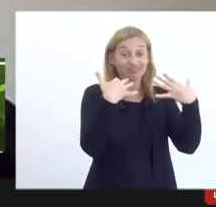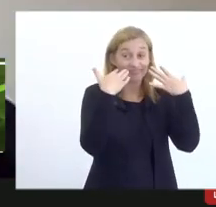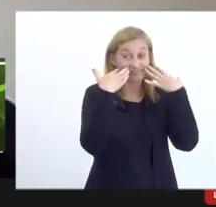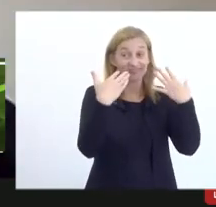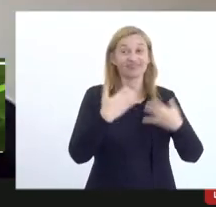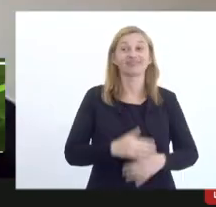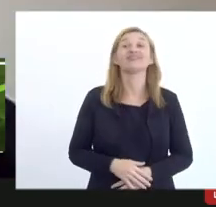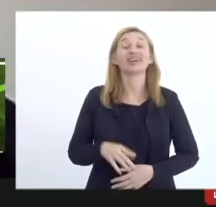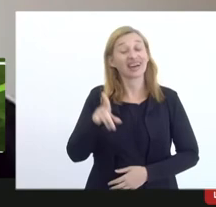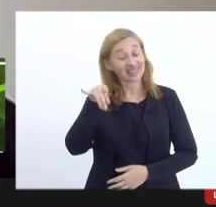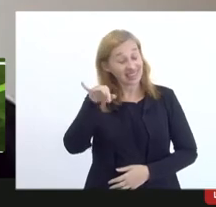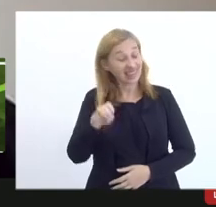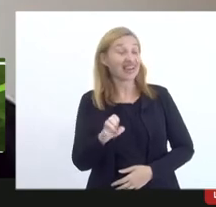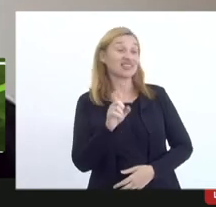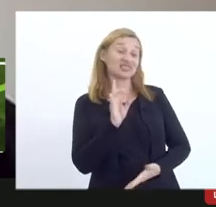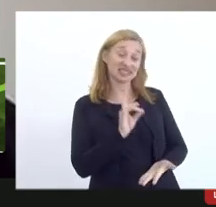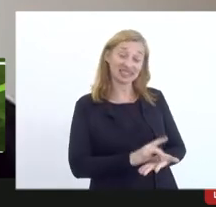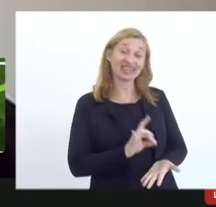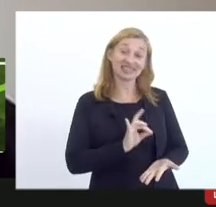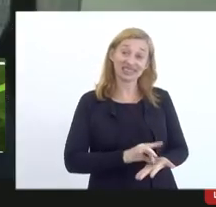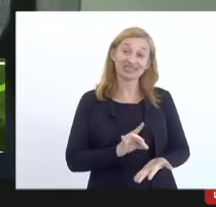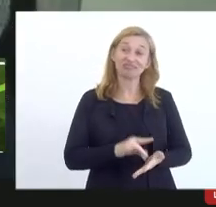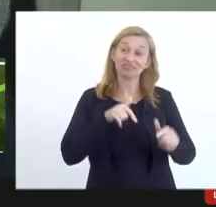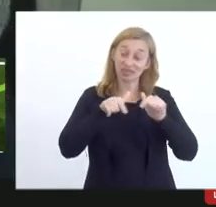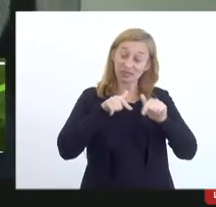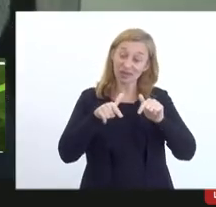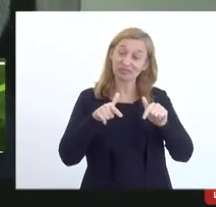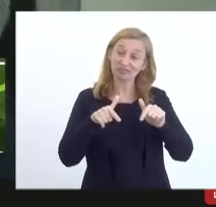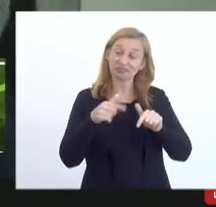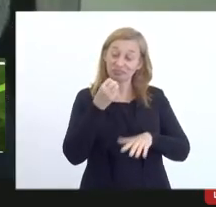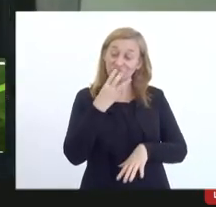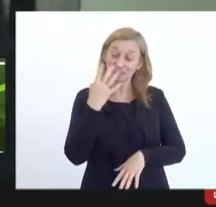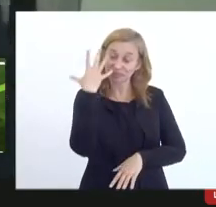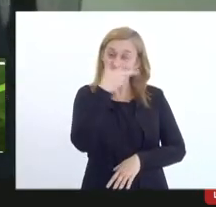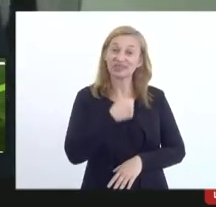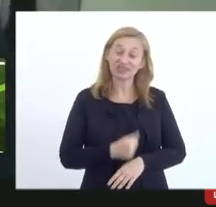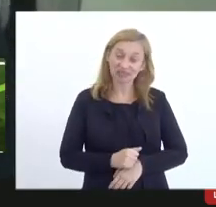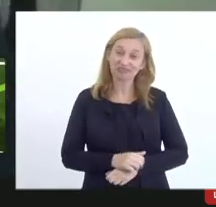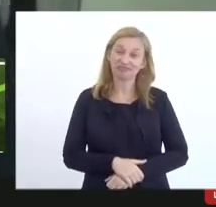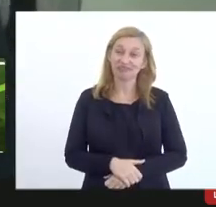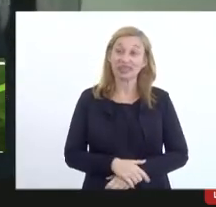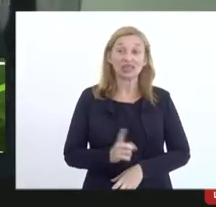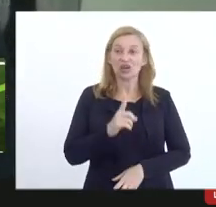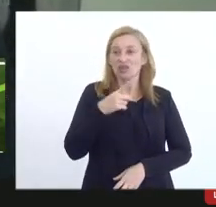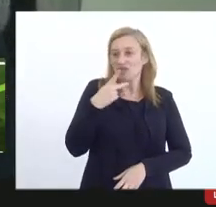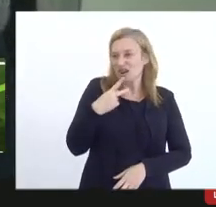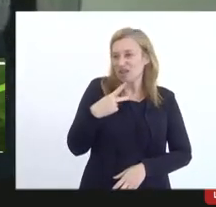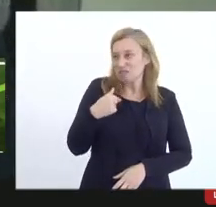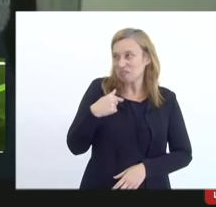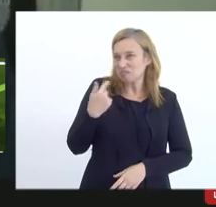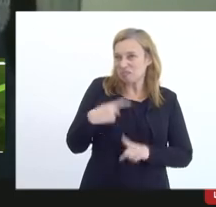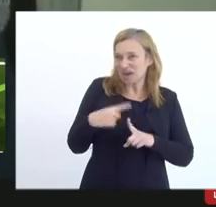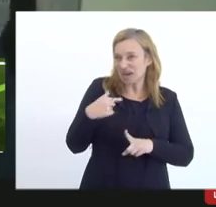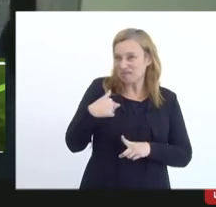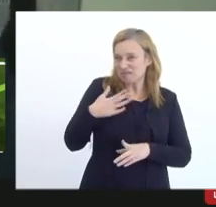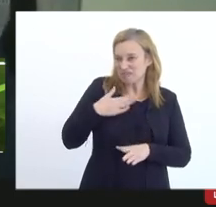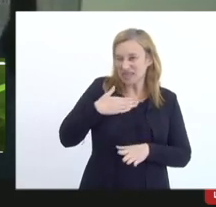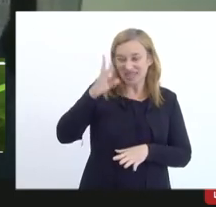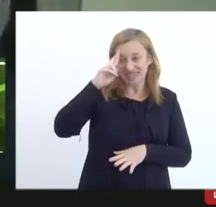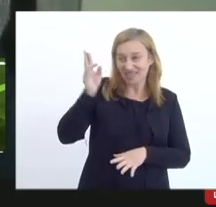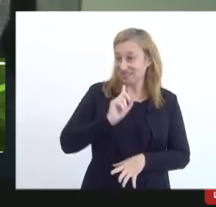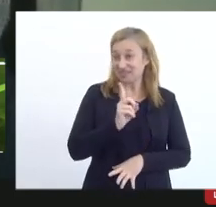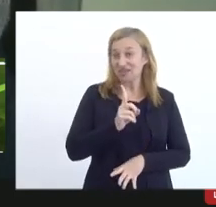É, a Daniela tem feito um trabalho muito bonito, e não digo isso porque é minha chefe, não, tá? Mas é porque